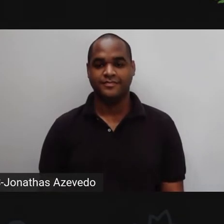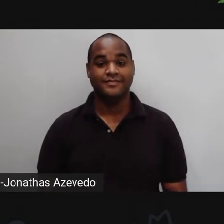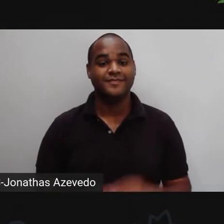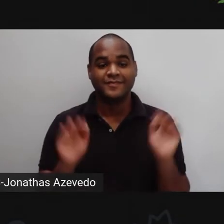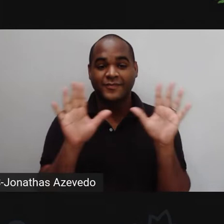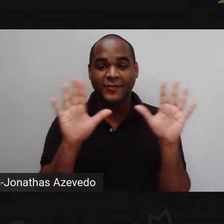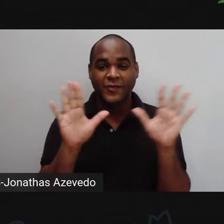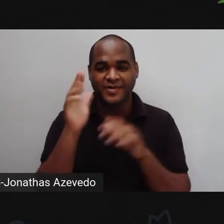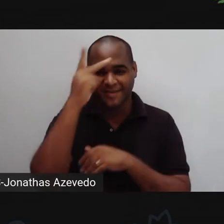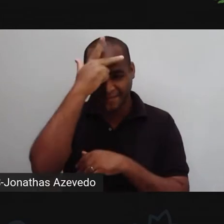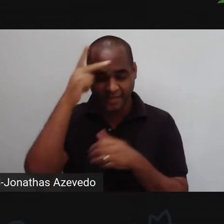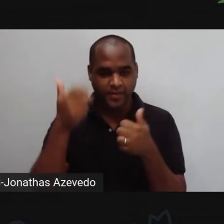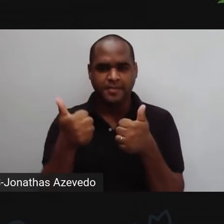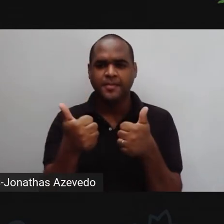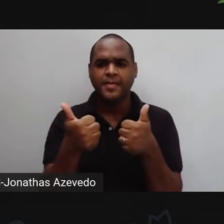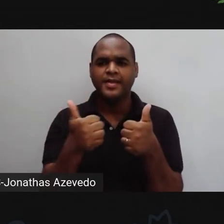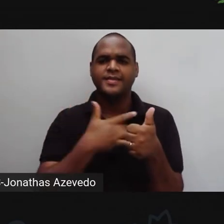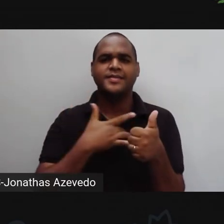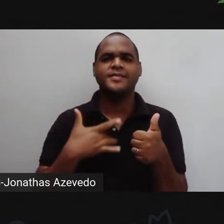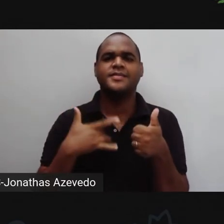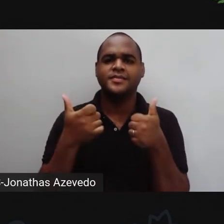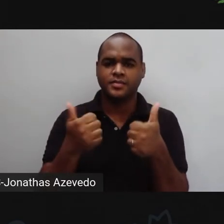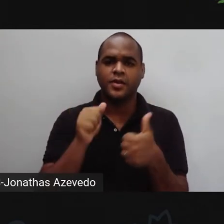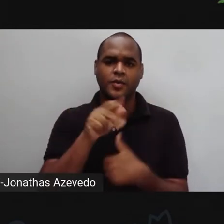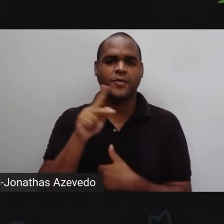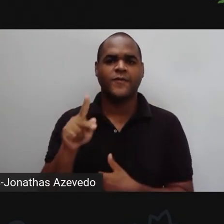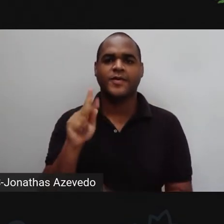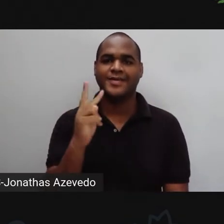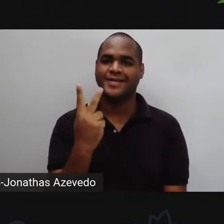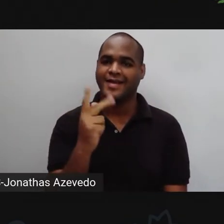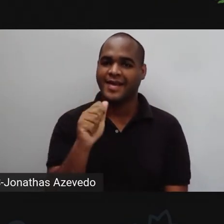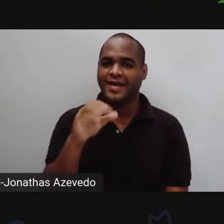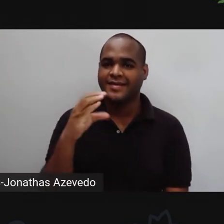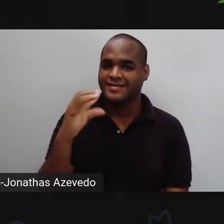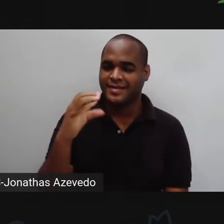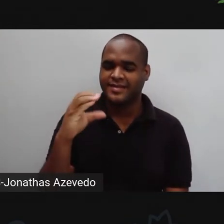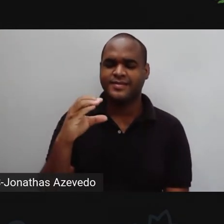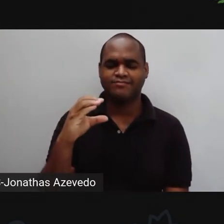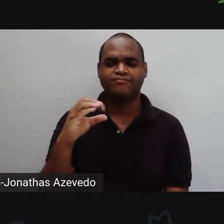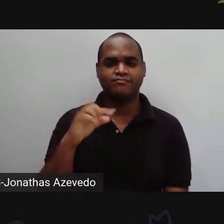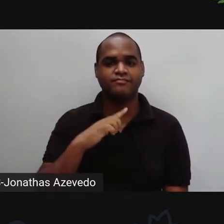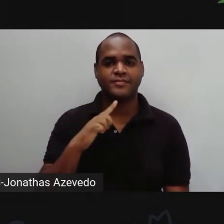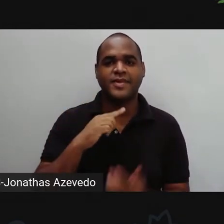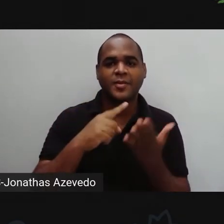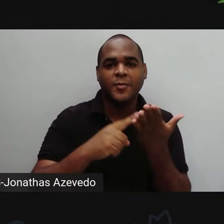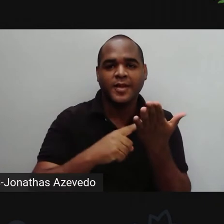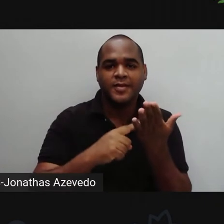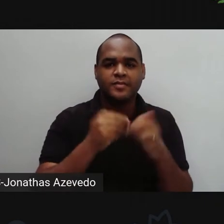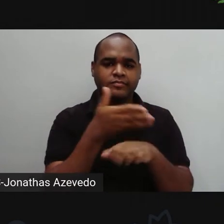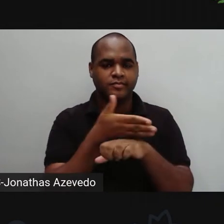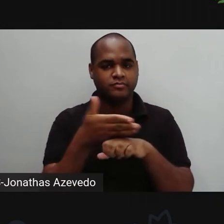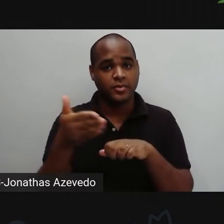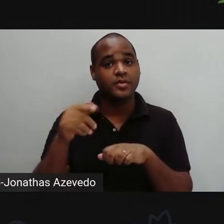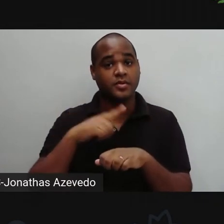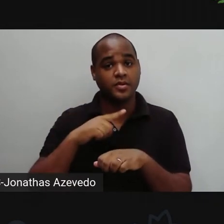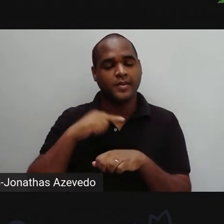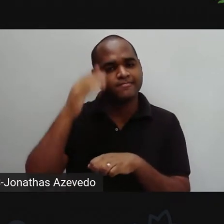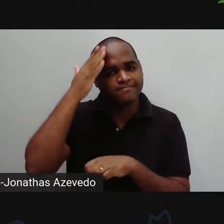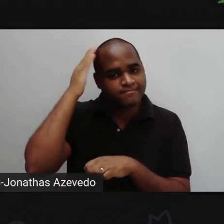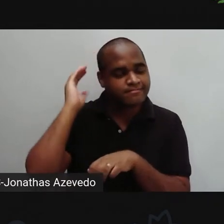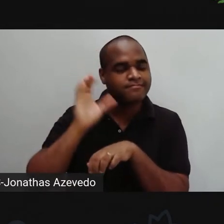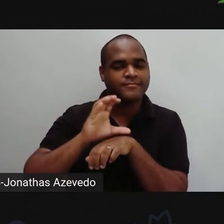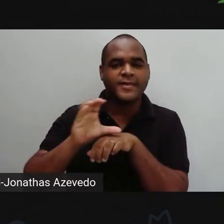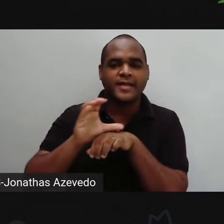Olá pessoal, tudo bem com vocês? Eu sou a professora Taira Santos de Ciências, sou uma mulher de pele clara, tenho cabelos